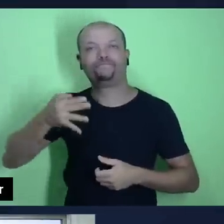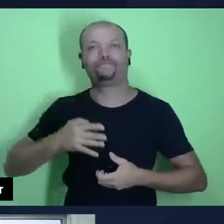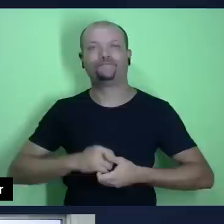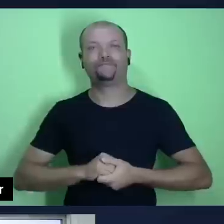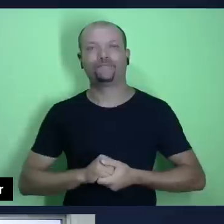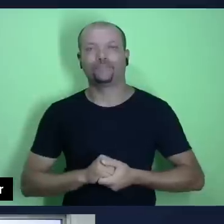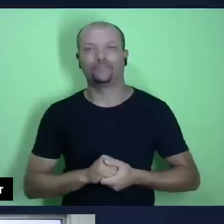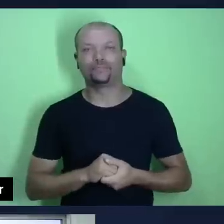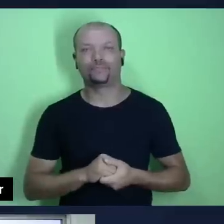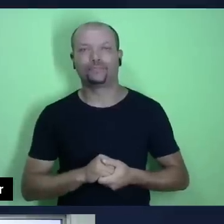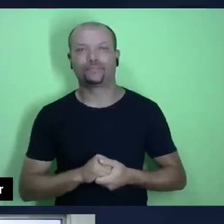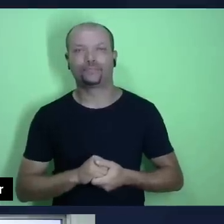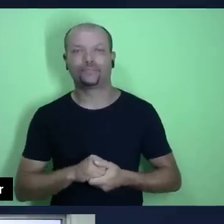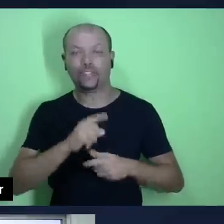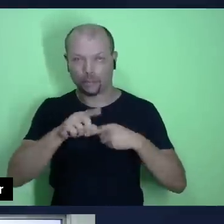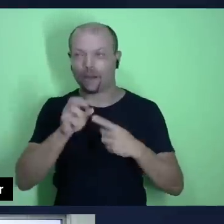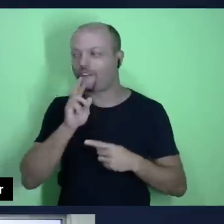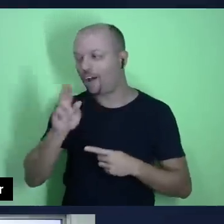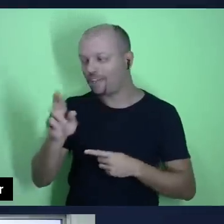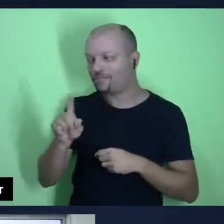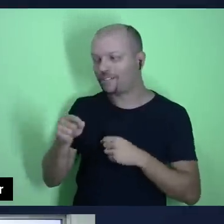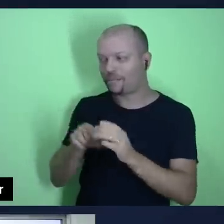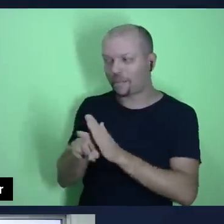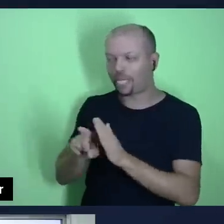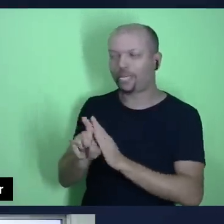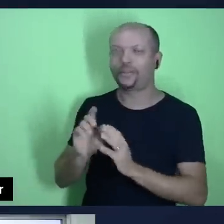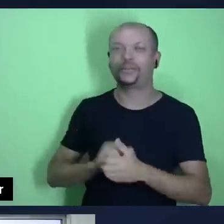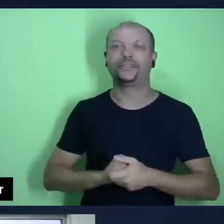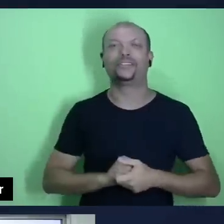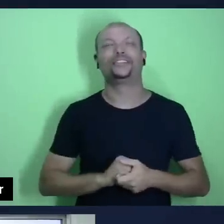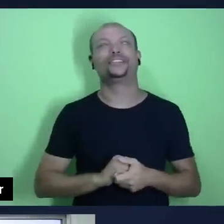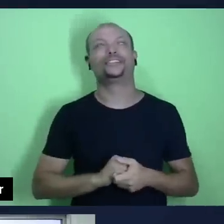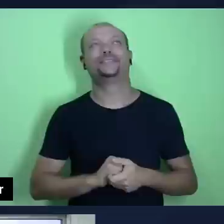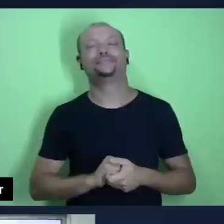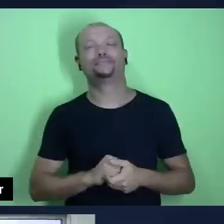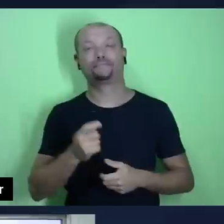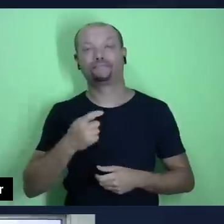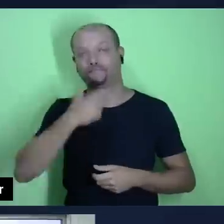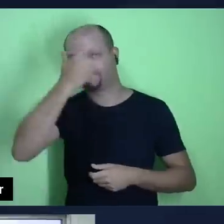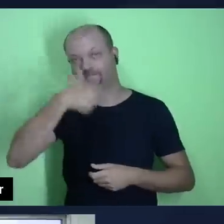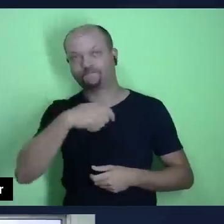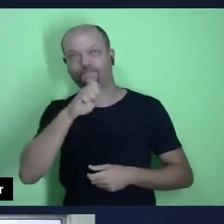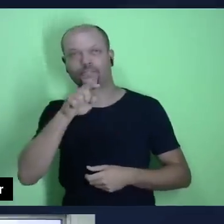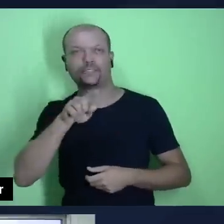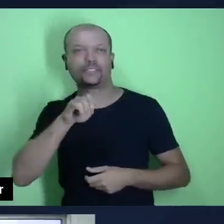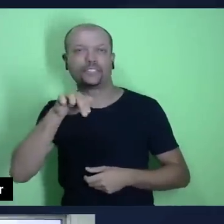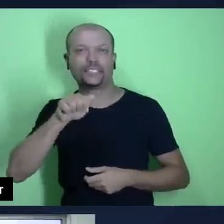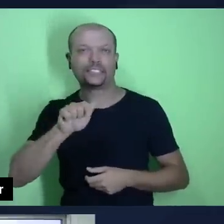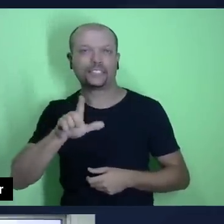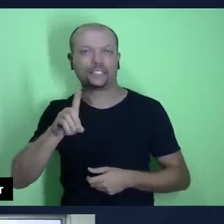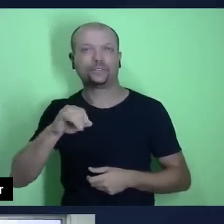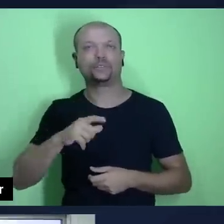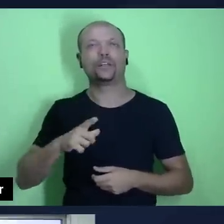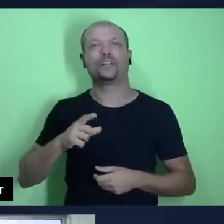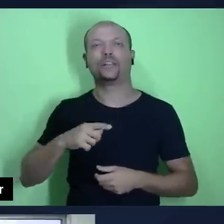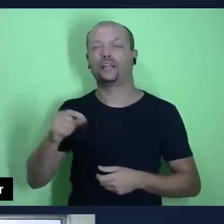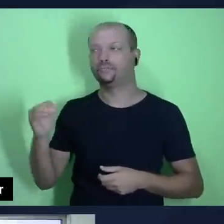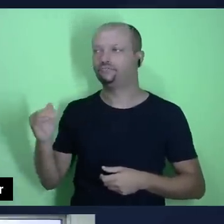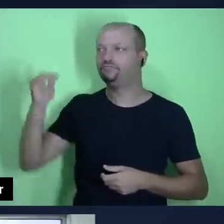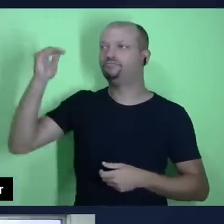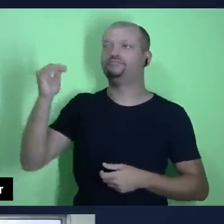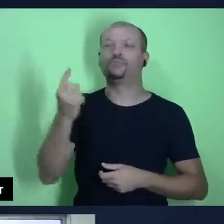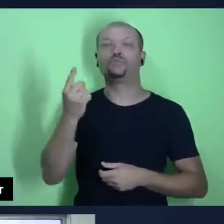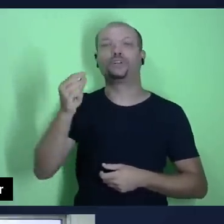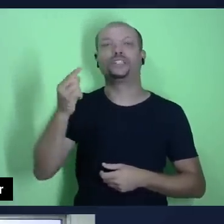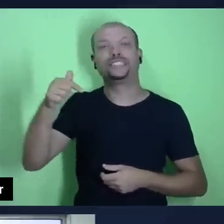depois eu vou responder também as suas perguntas. Eu sou Isinaldo Pereira, eu tenho um metro e setenta, eu tenho